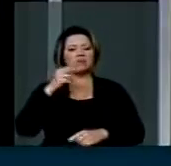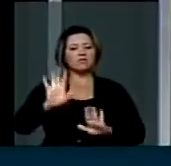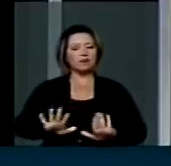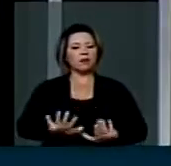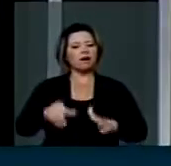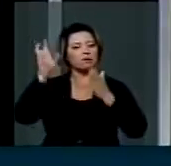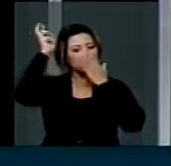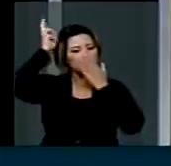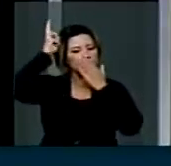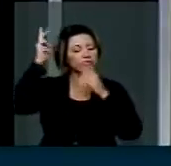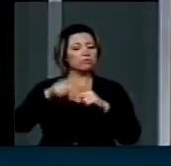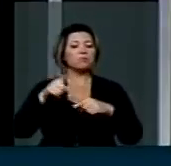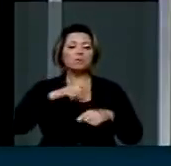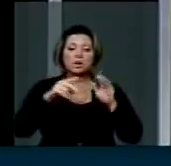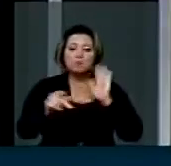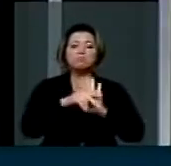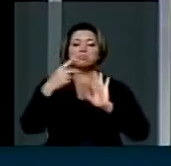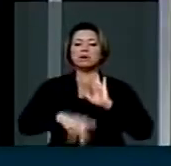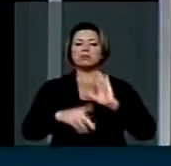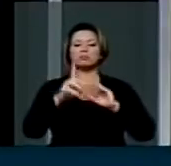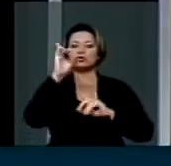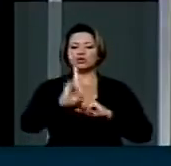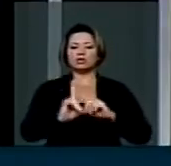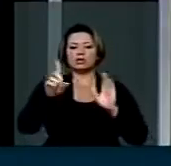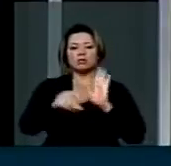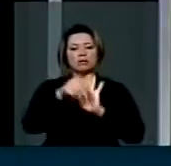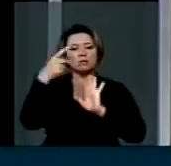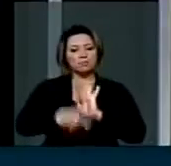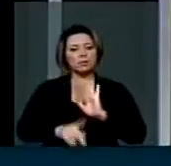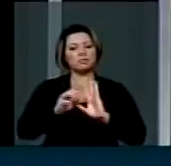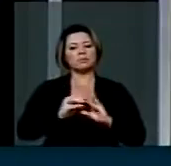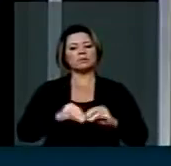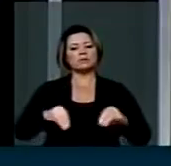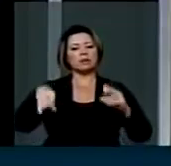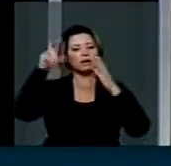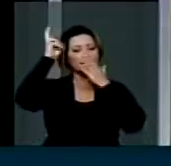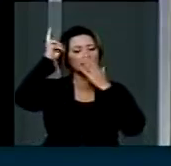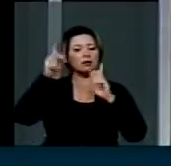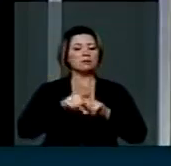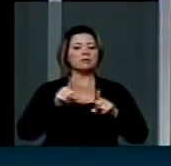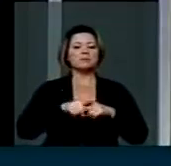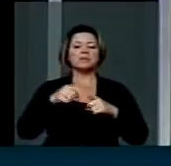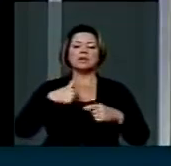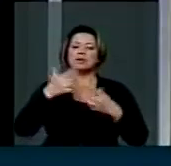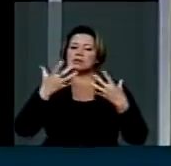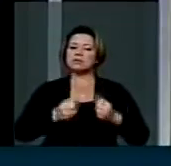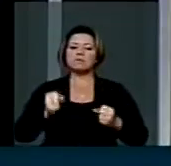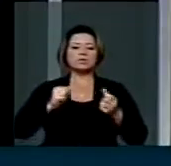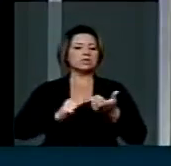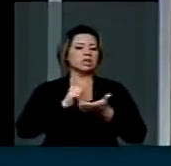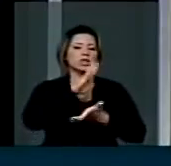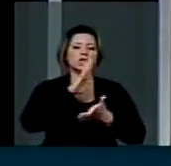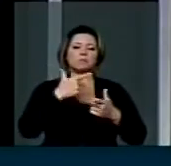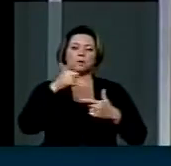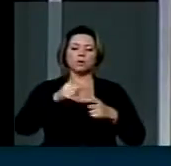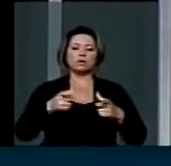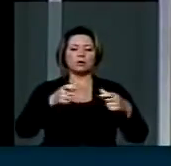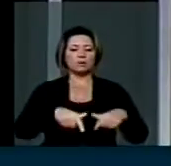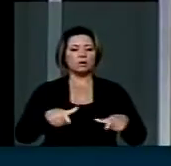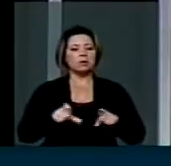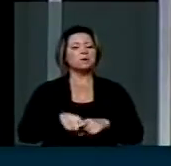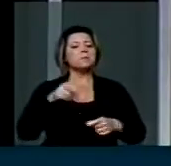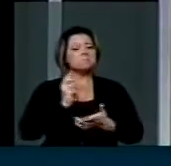aquela é a sua terra, né? E por que dali eles não abrem mão da sua terra, mesmo com tanta